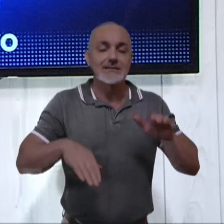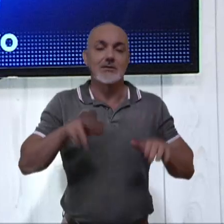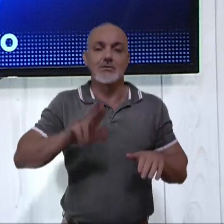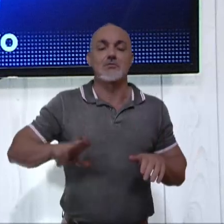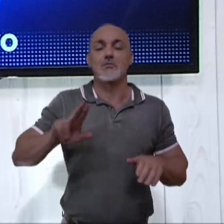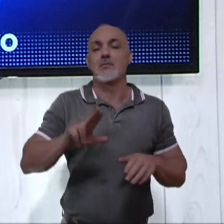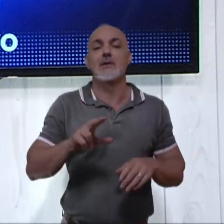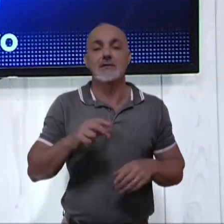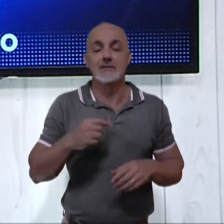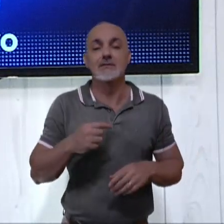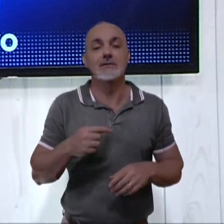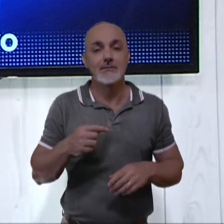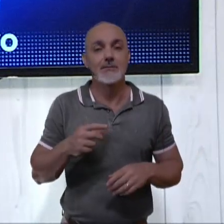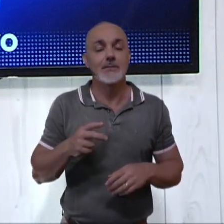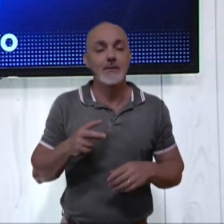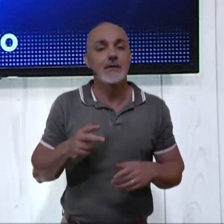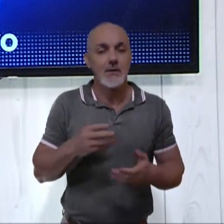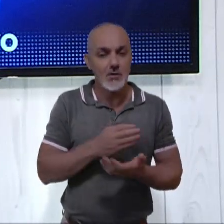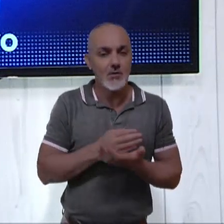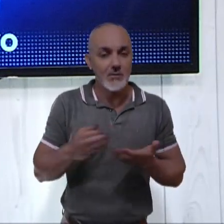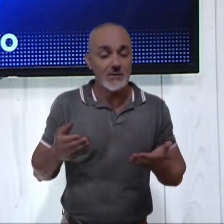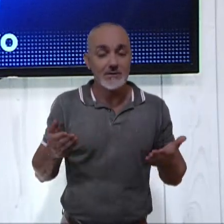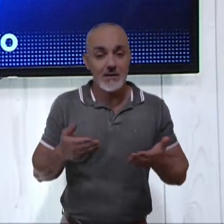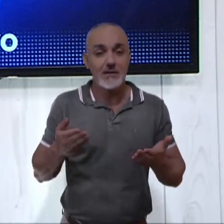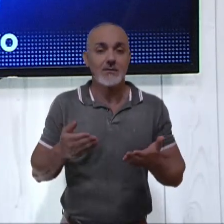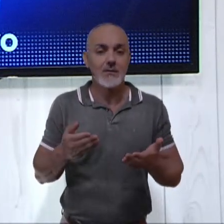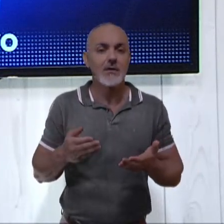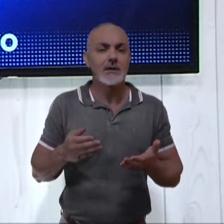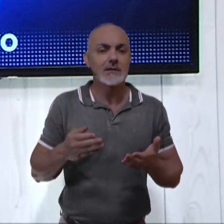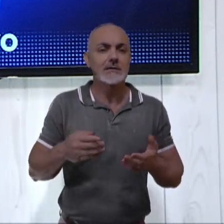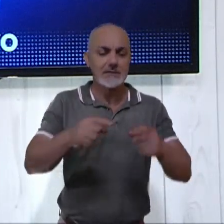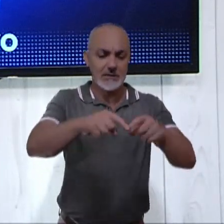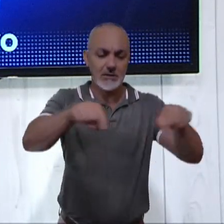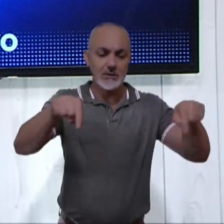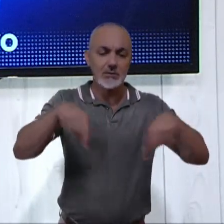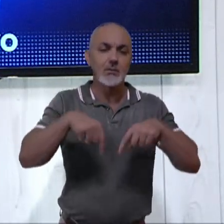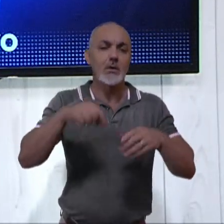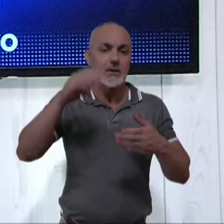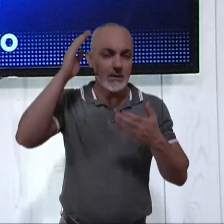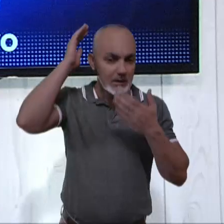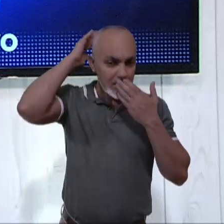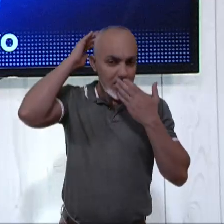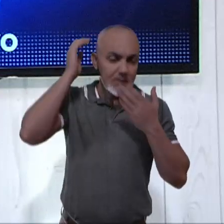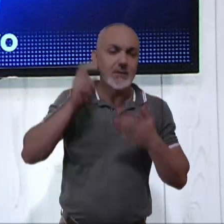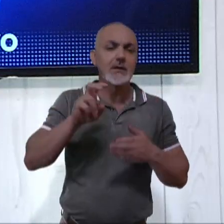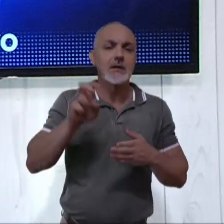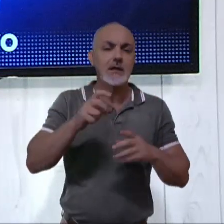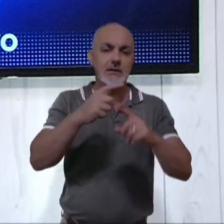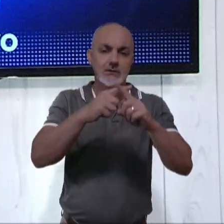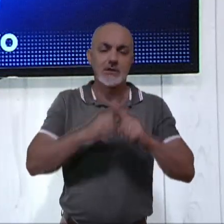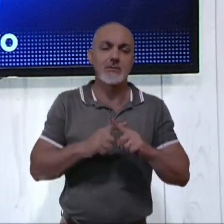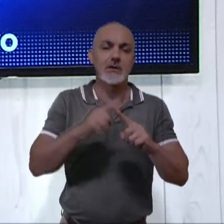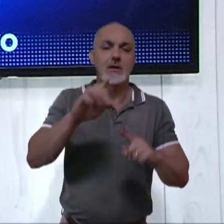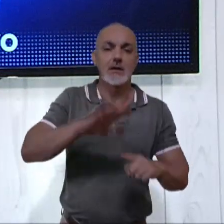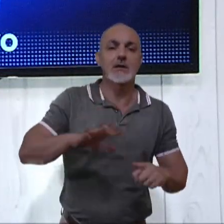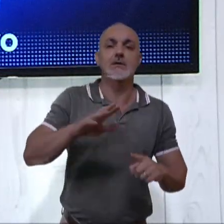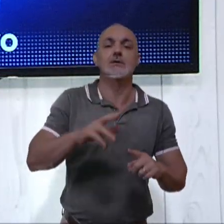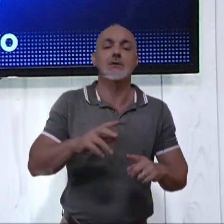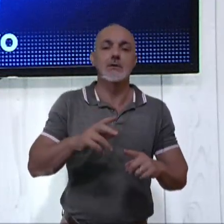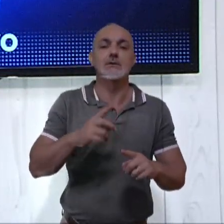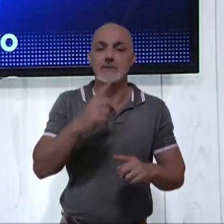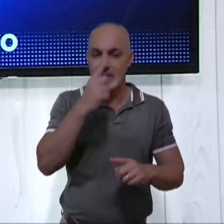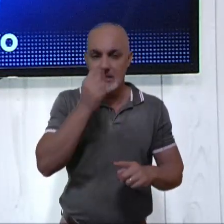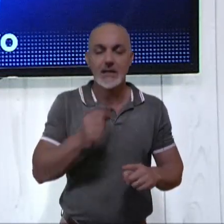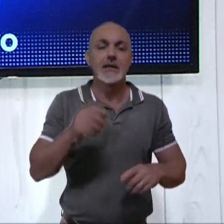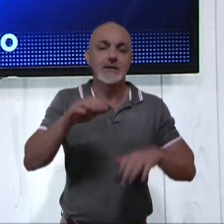que entrou hoje, na verdade, nas piscinas do Praia Clube, pelo 5º Campeonato Regional Triângulo